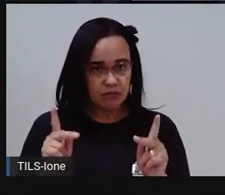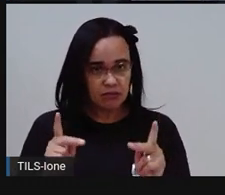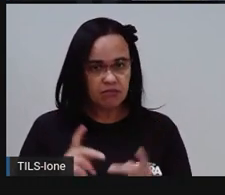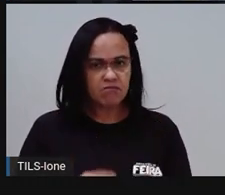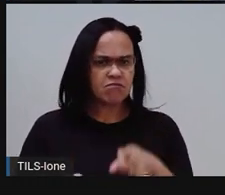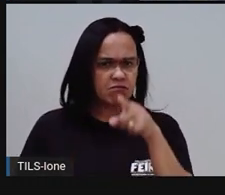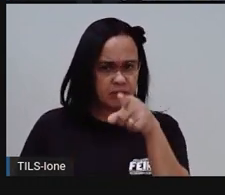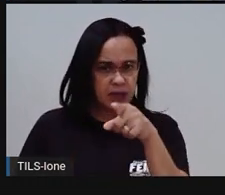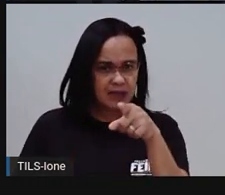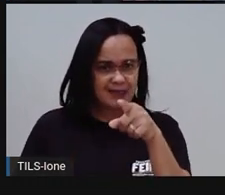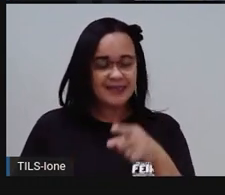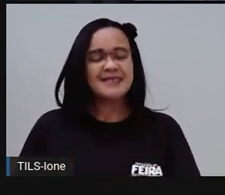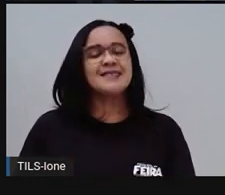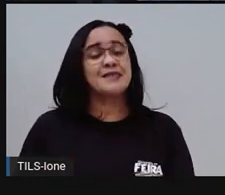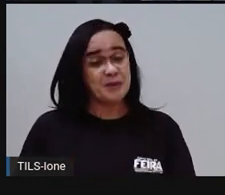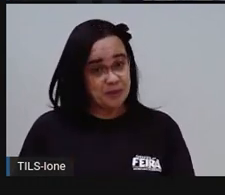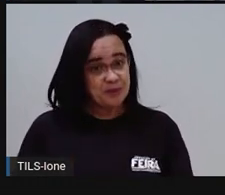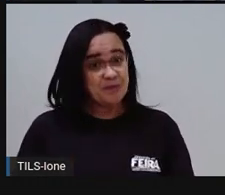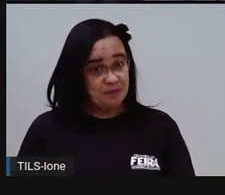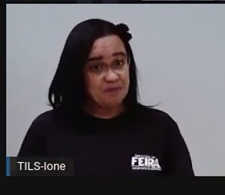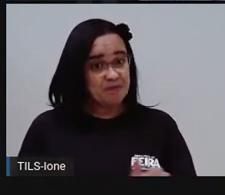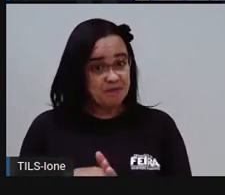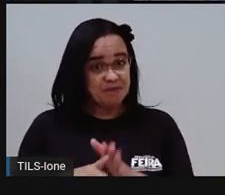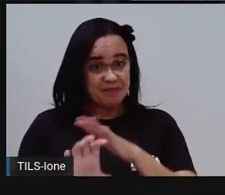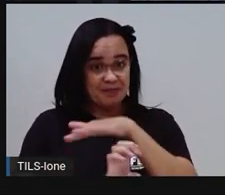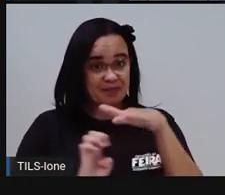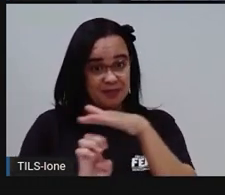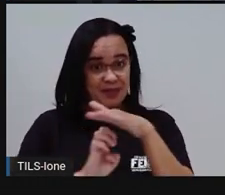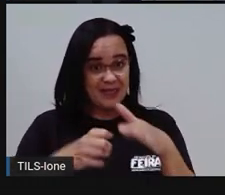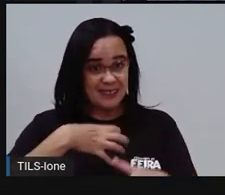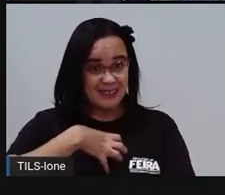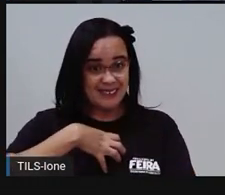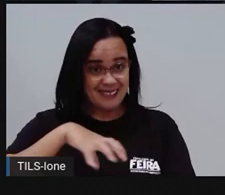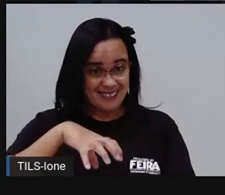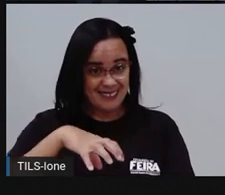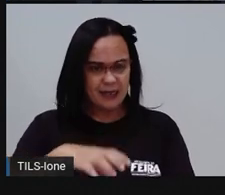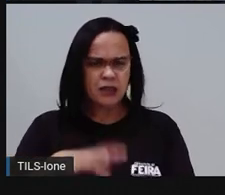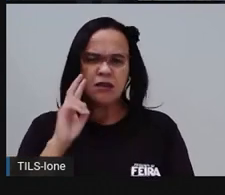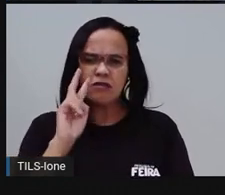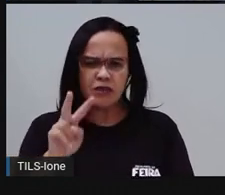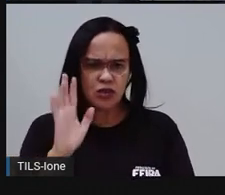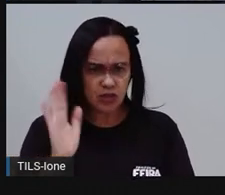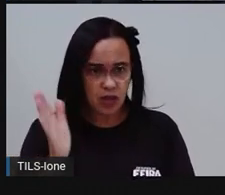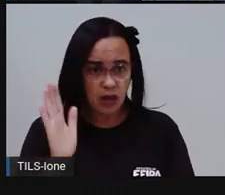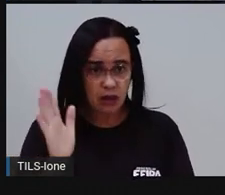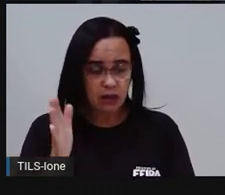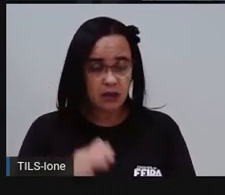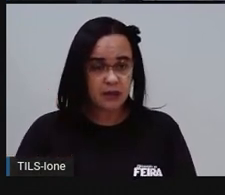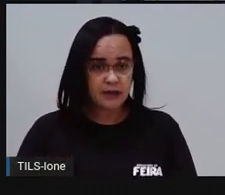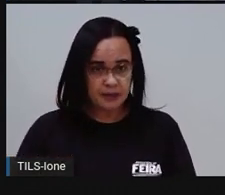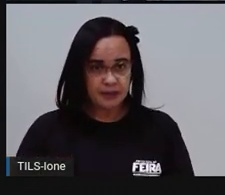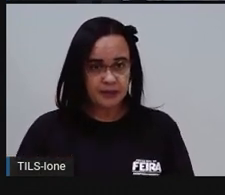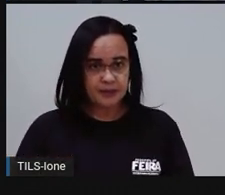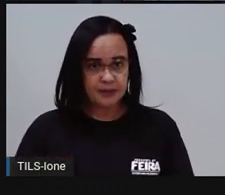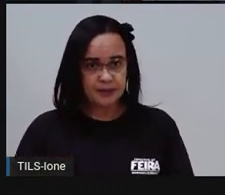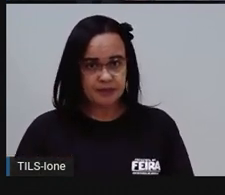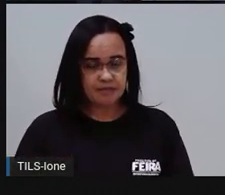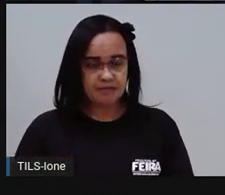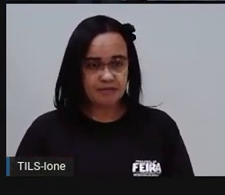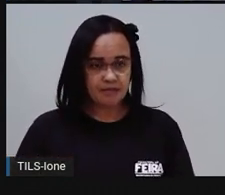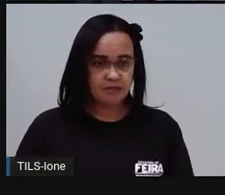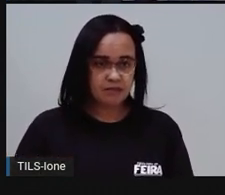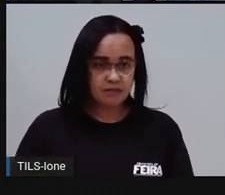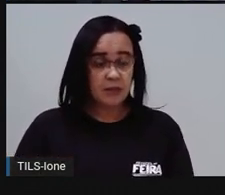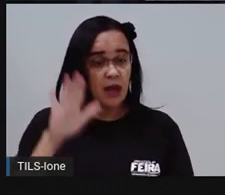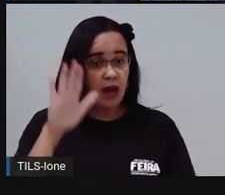essa é a conta da... é o modelo da conta da Embasa. Então, não sei se vocês já viram, geralmente